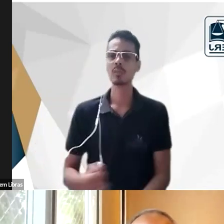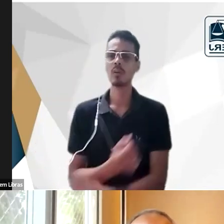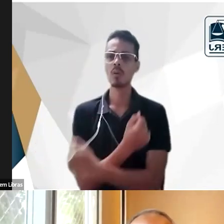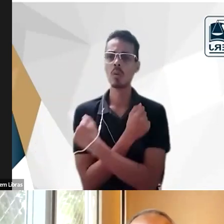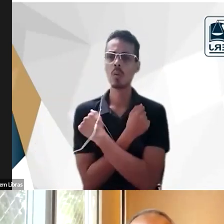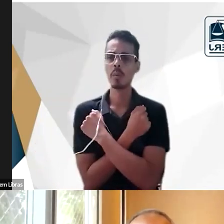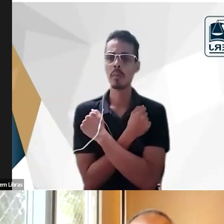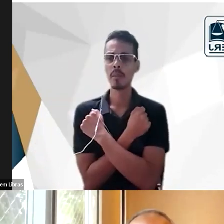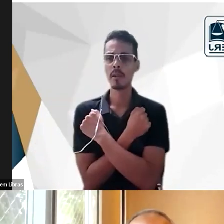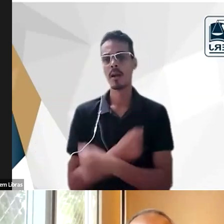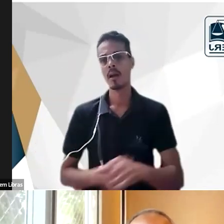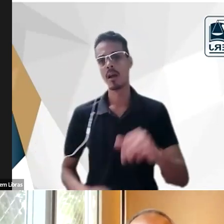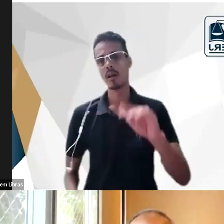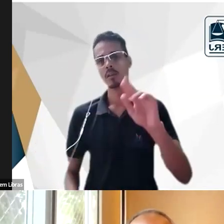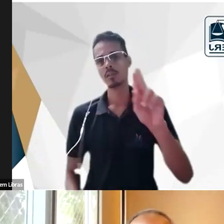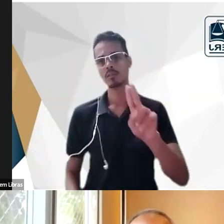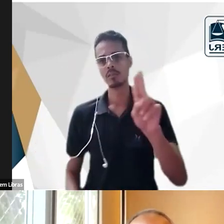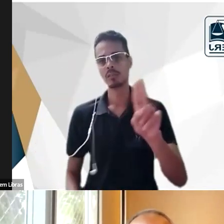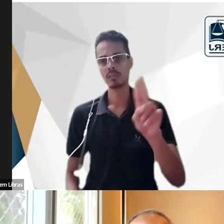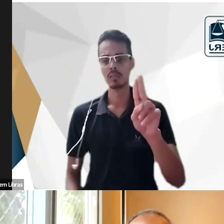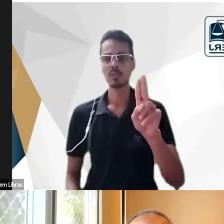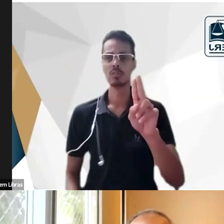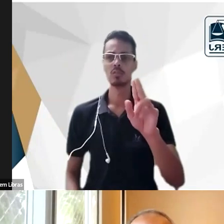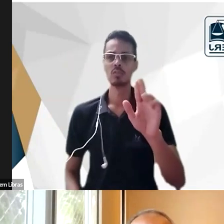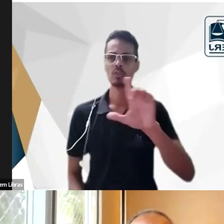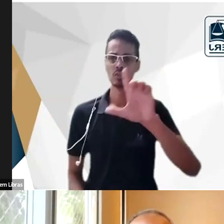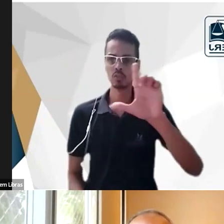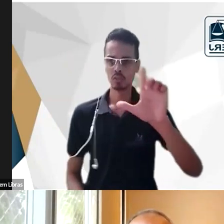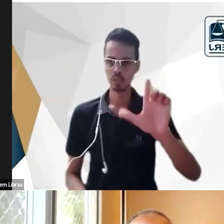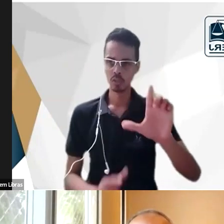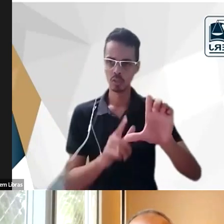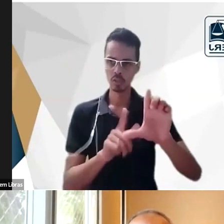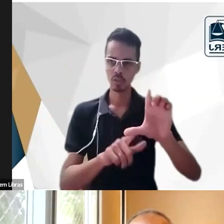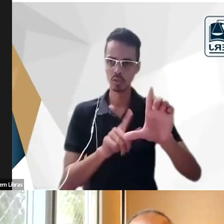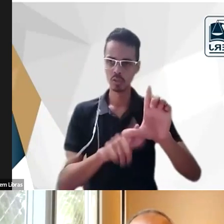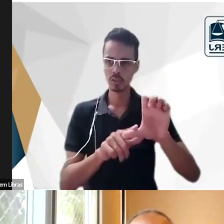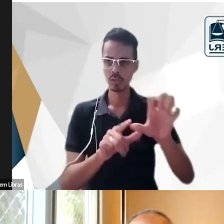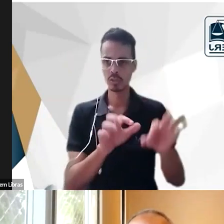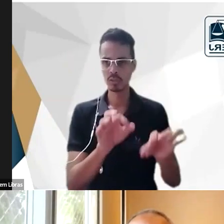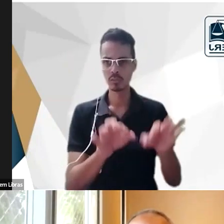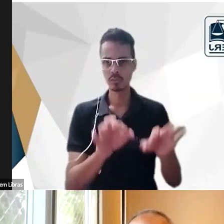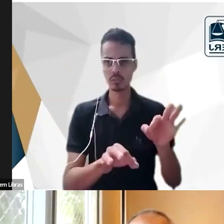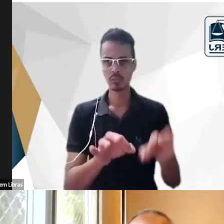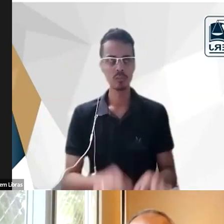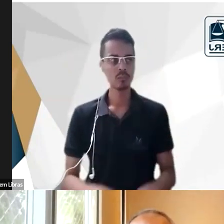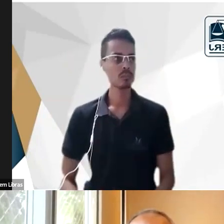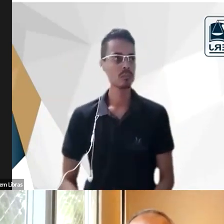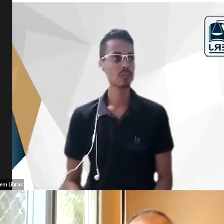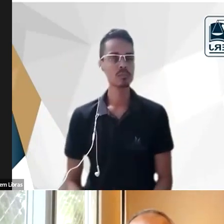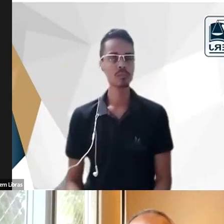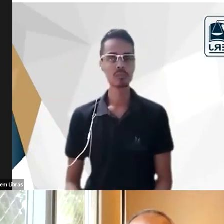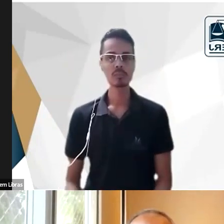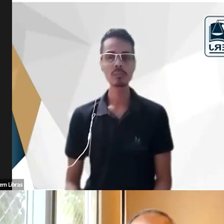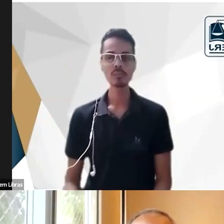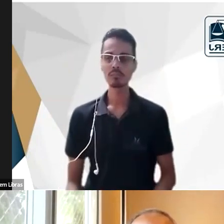Academia Sergipana de Letras Jurídicas estamos discutindo um Sergipana ilustre mais um sergipana ilustre isso é um